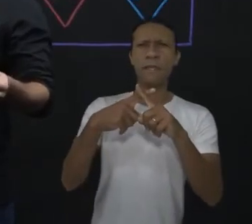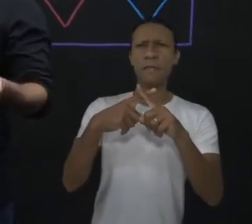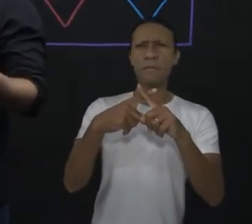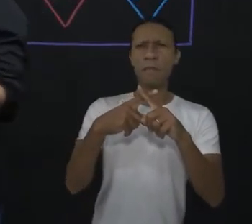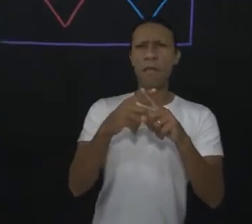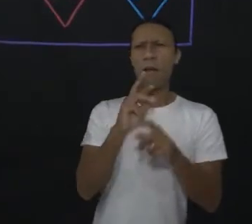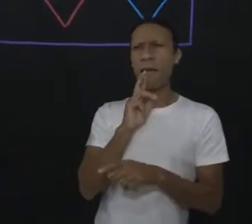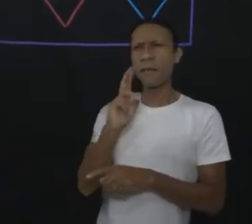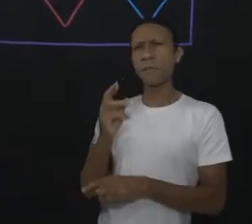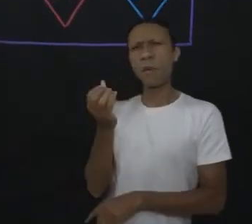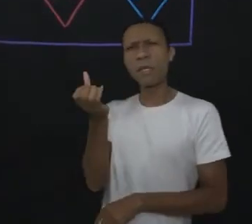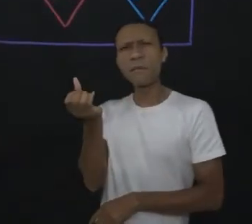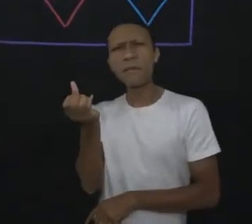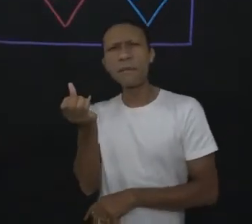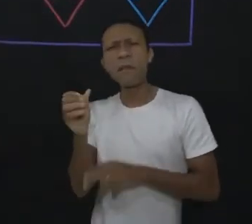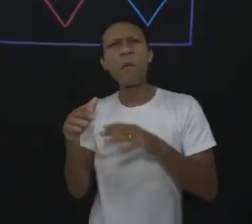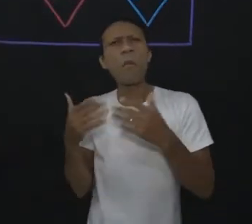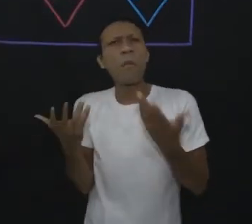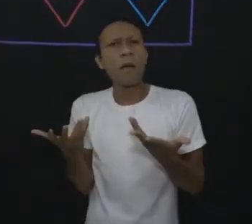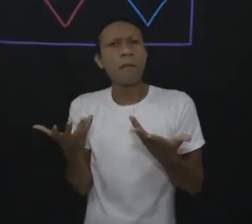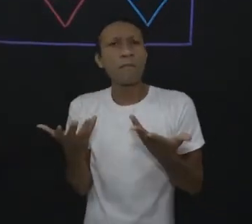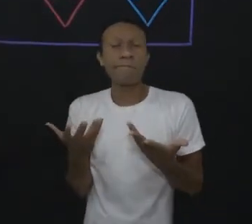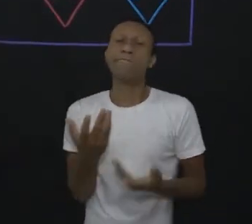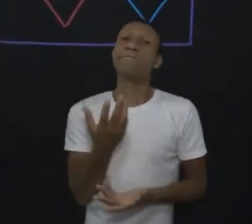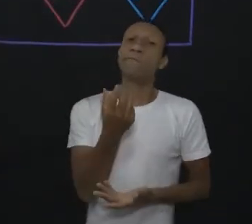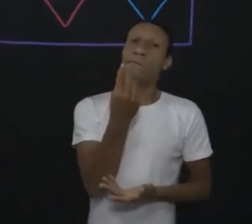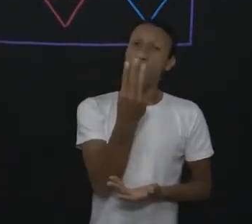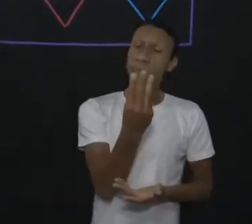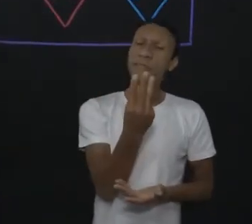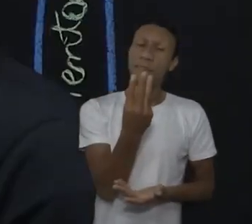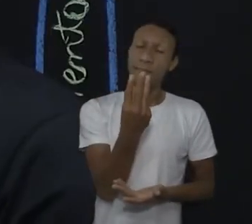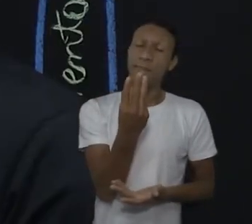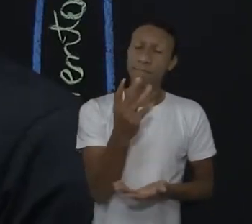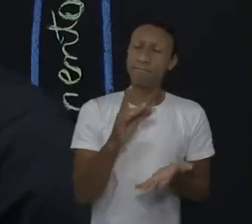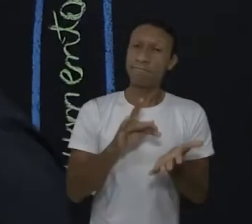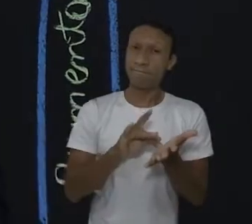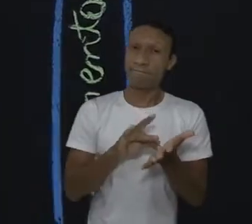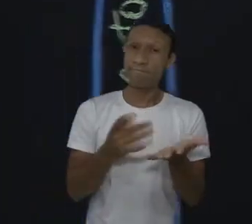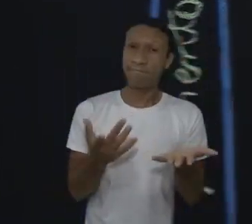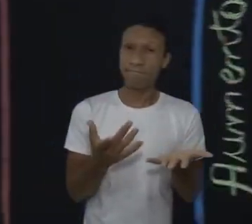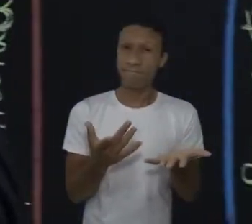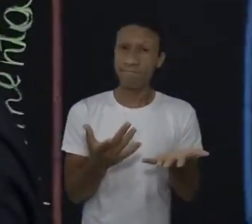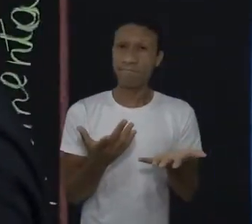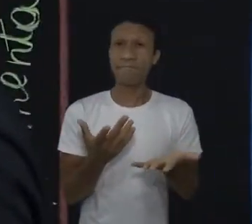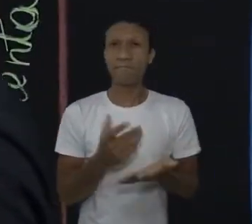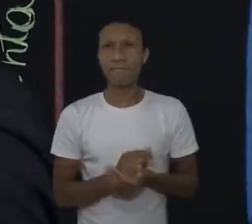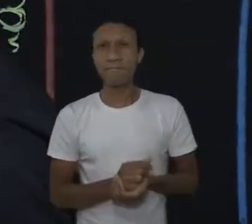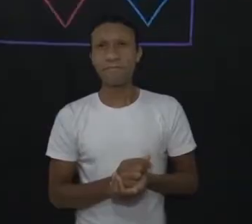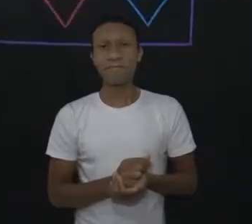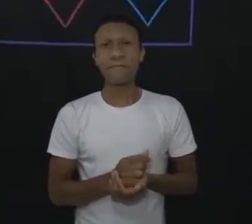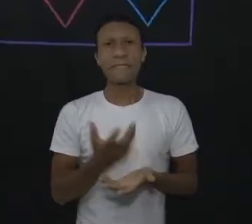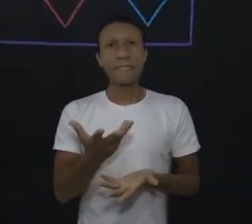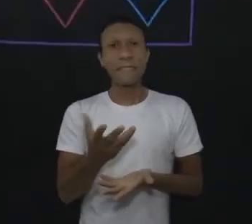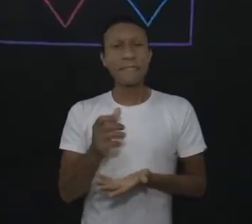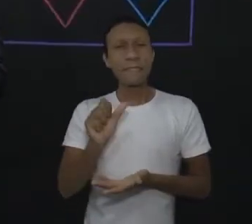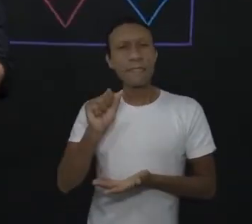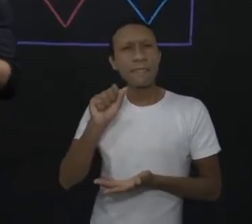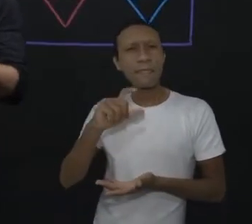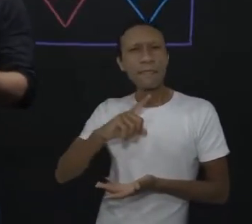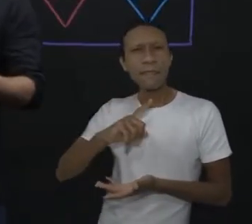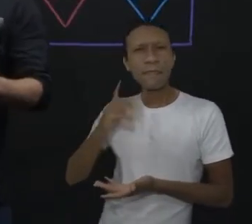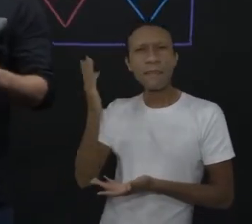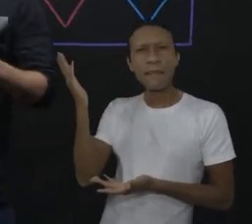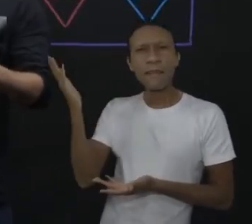chegar em 6? Oras, 2 multiplicado por 3. Então, pessoal, estando essa proporção, tá?